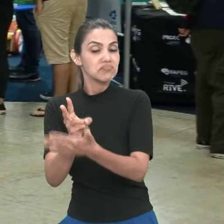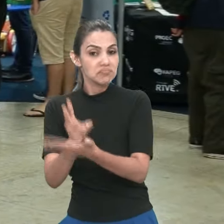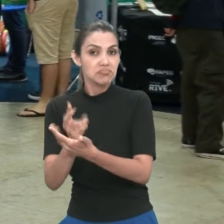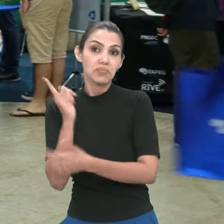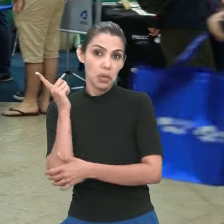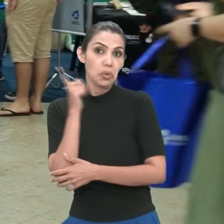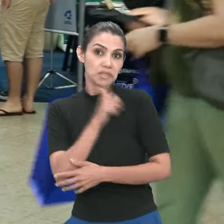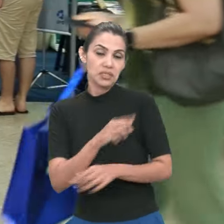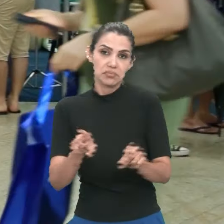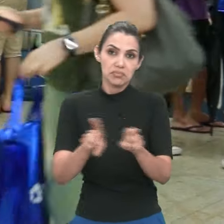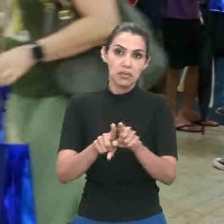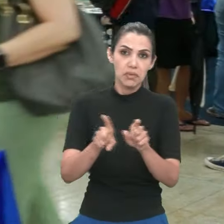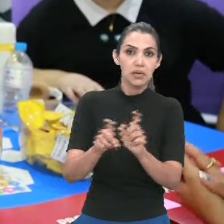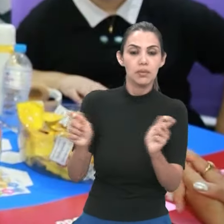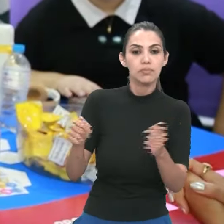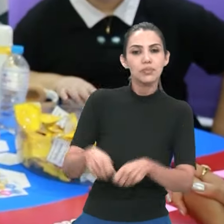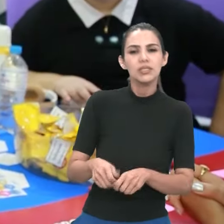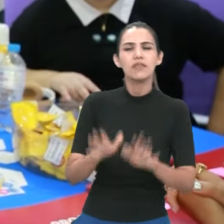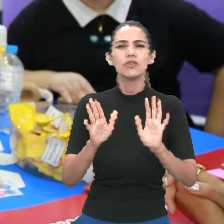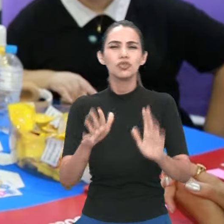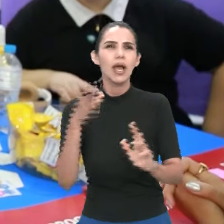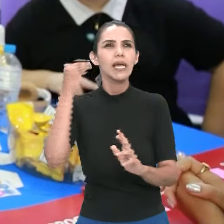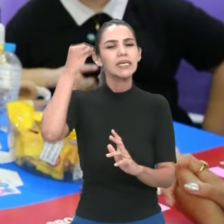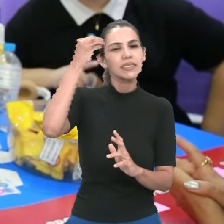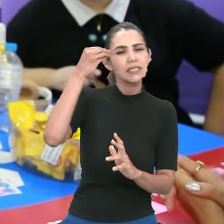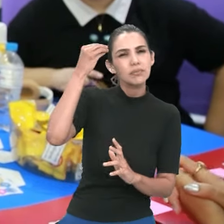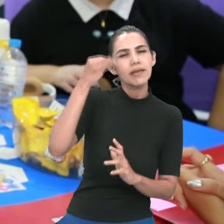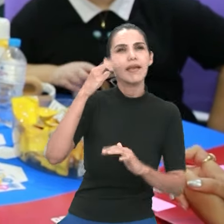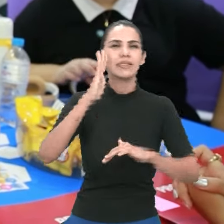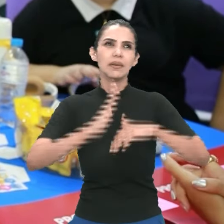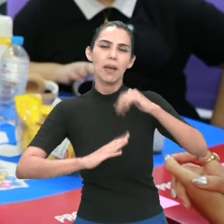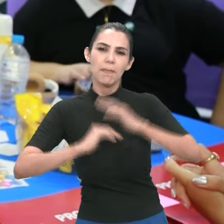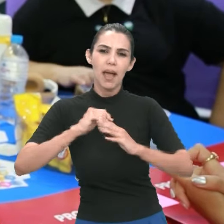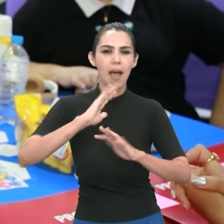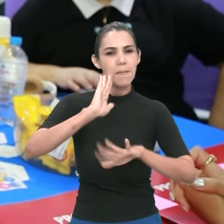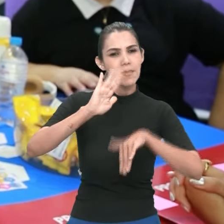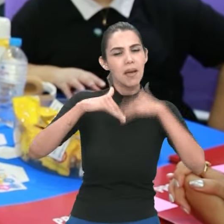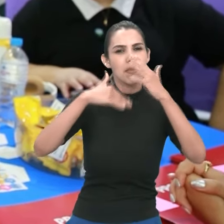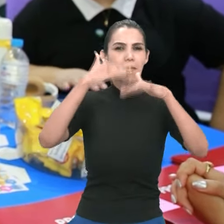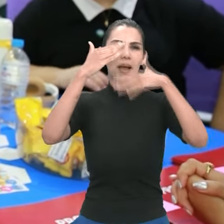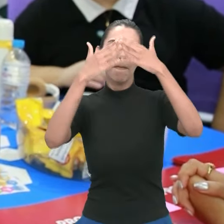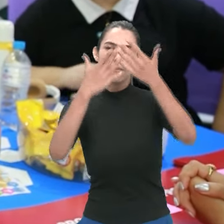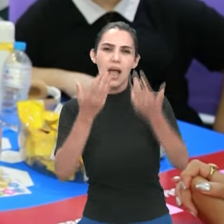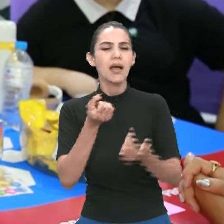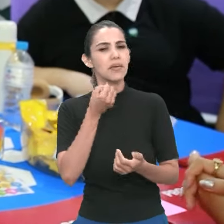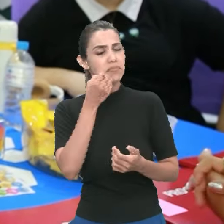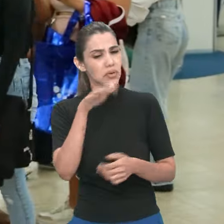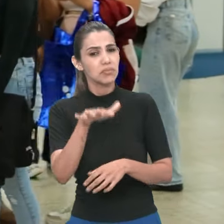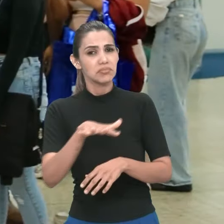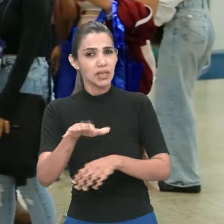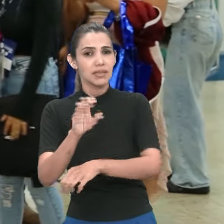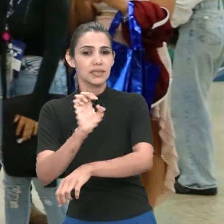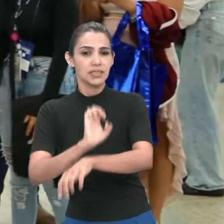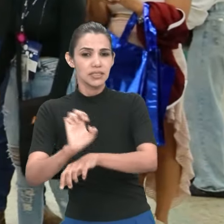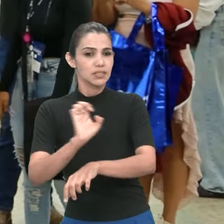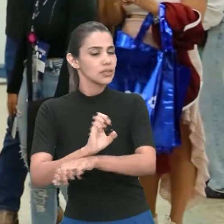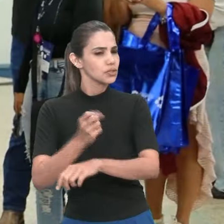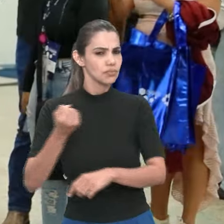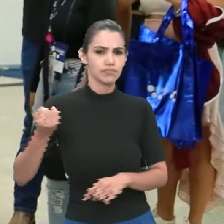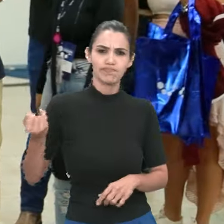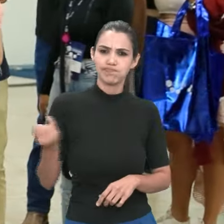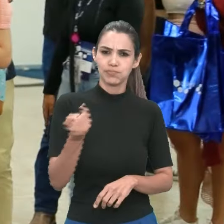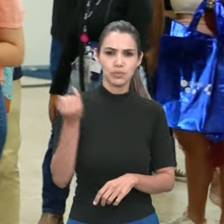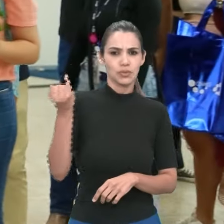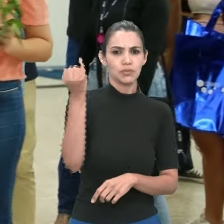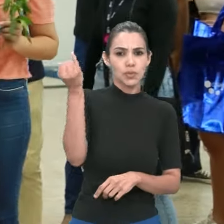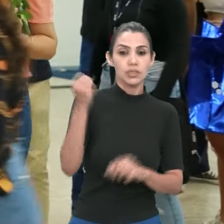as... já desenvolvem competências e habilidades, adquirem experiência. Então, isso tem sido muito importante.